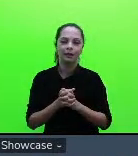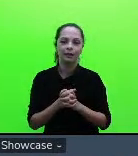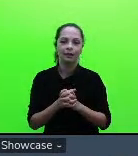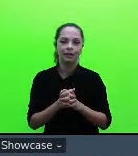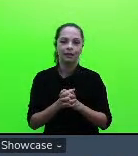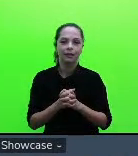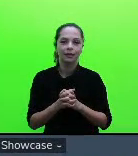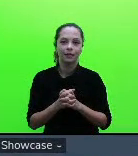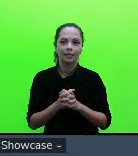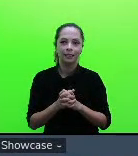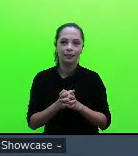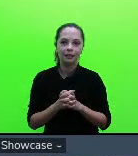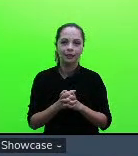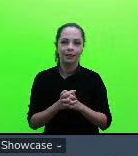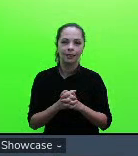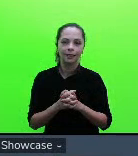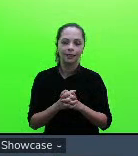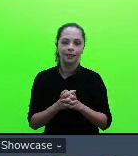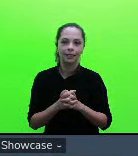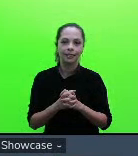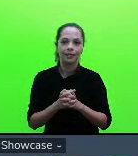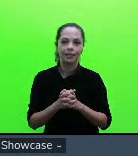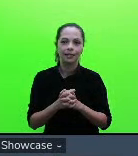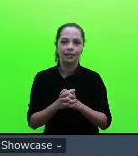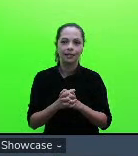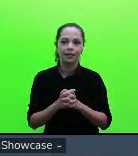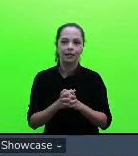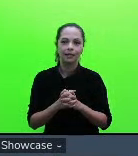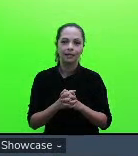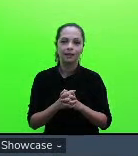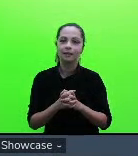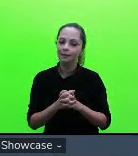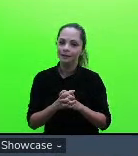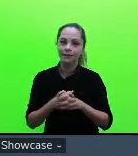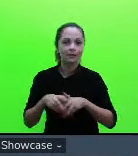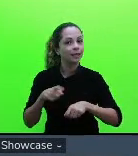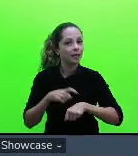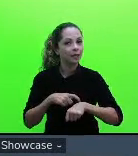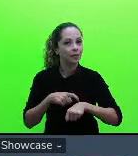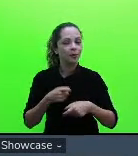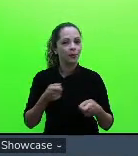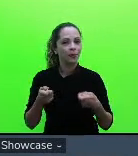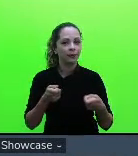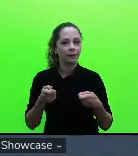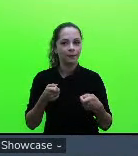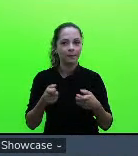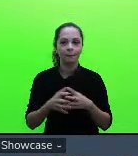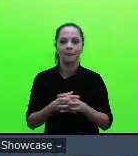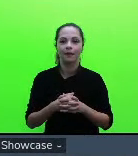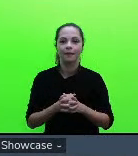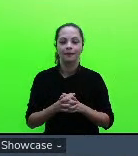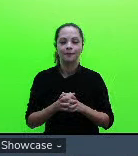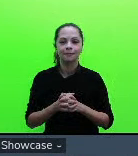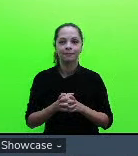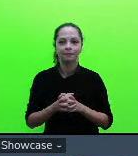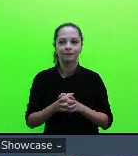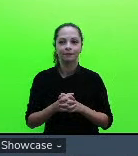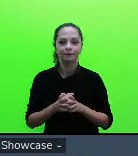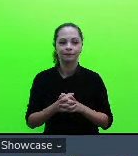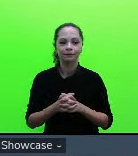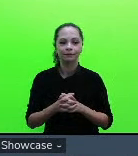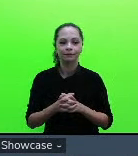sim obrigada Yara você vai marcar o tempo lá vou sim só um minutinho já estamos